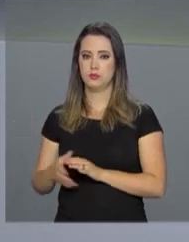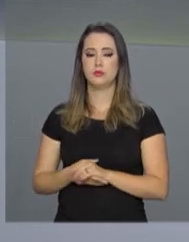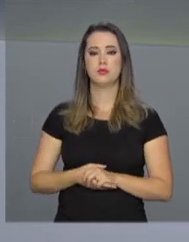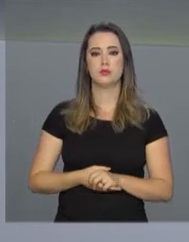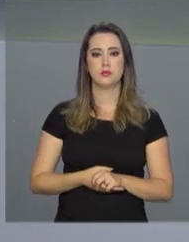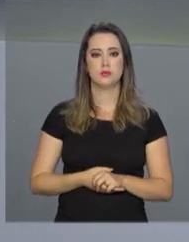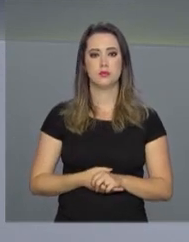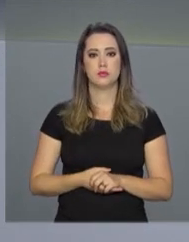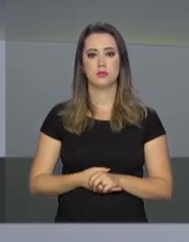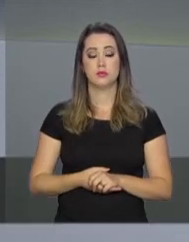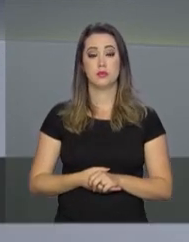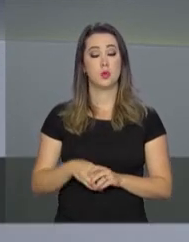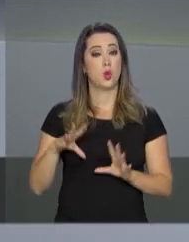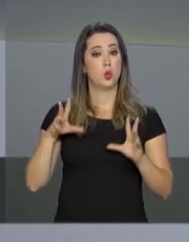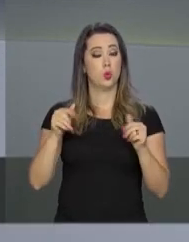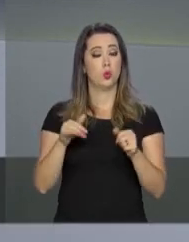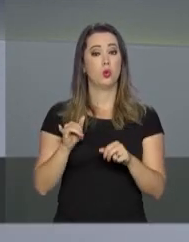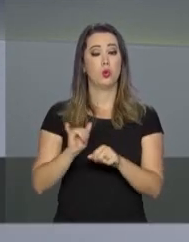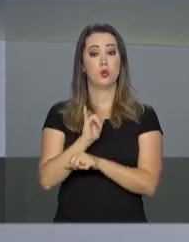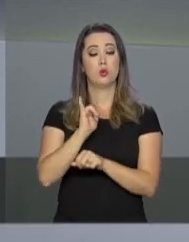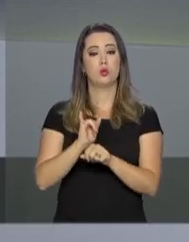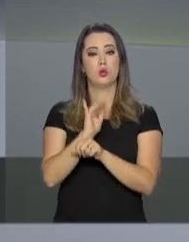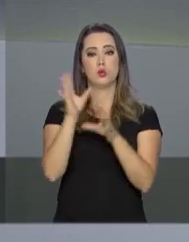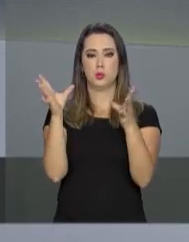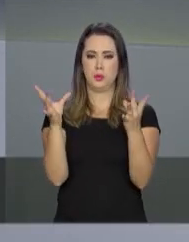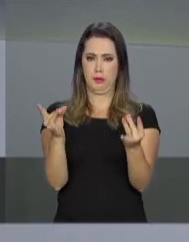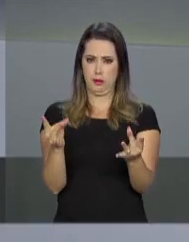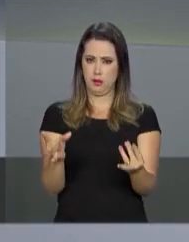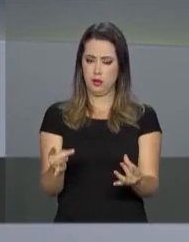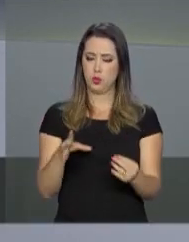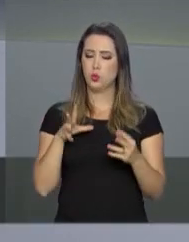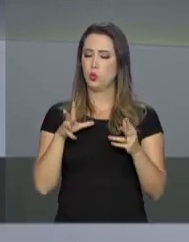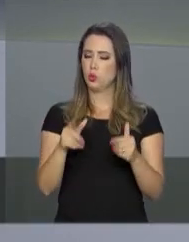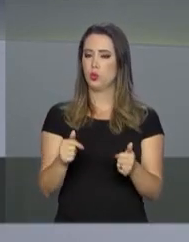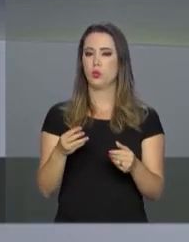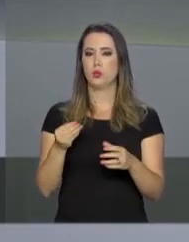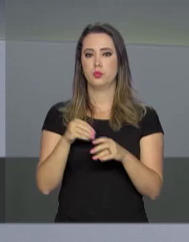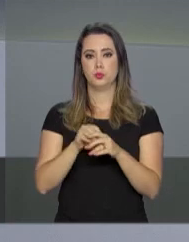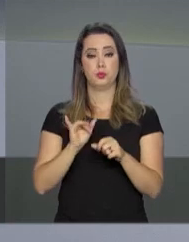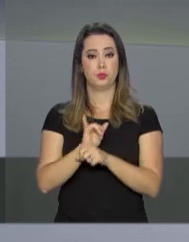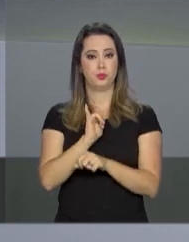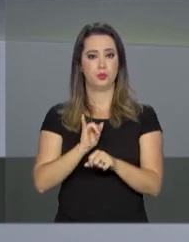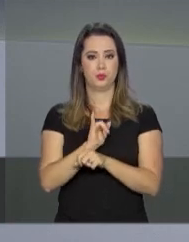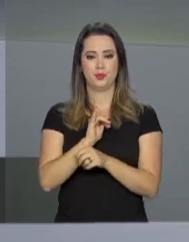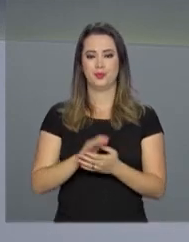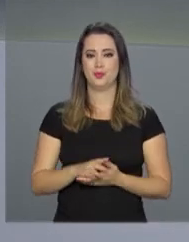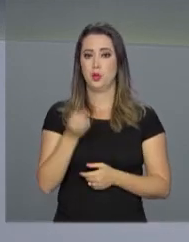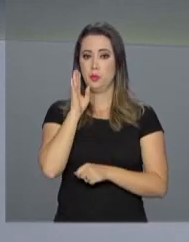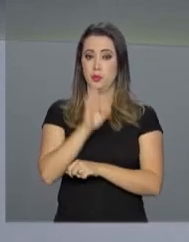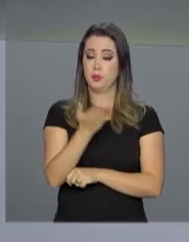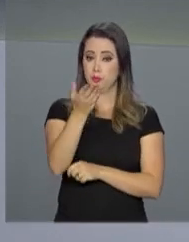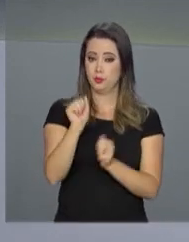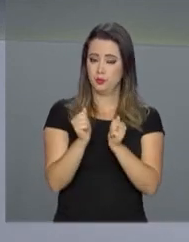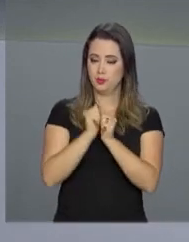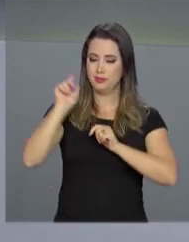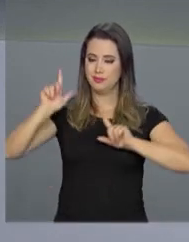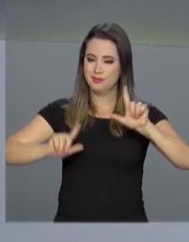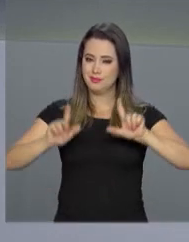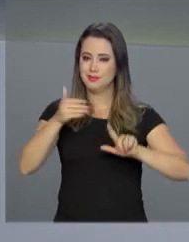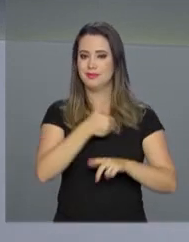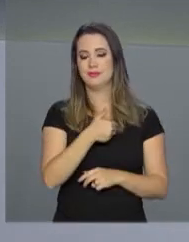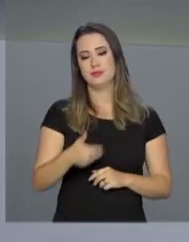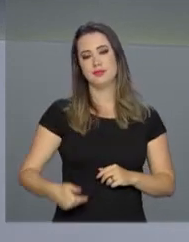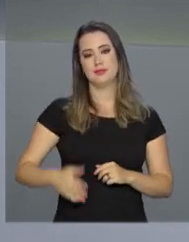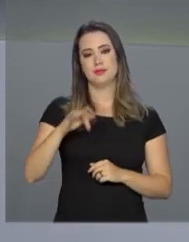da NBR na internet. E todas as reportagens estão disponíveis em nosso canal no YouTube. Uma boa tarde para você e continue com a